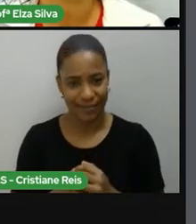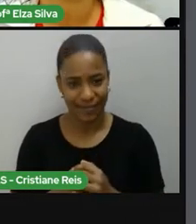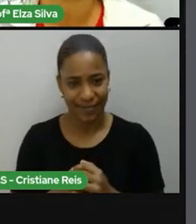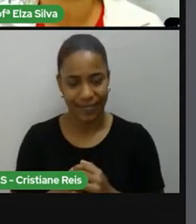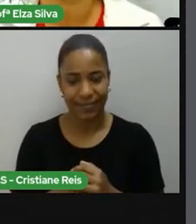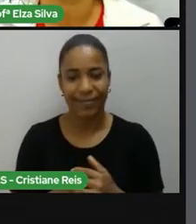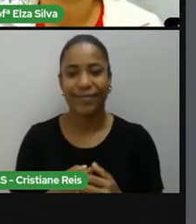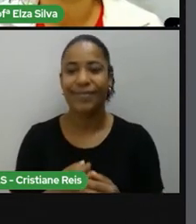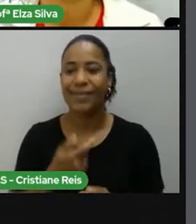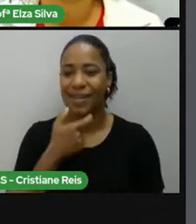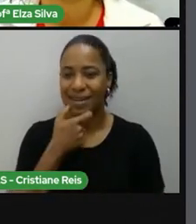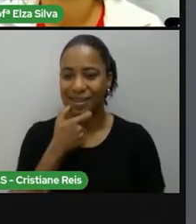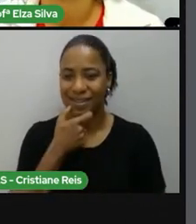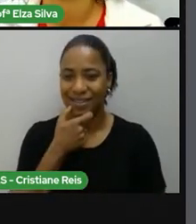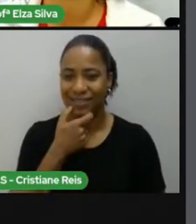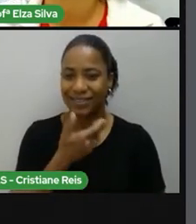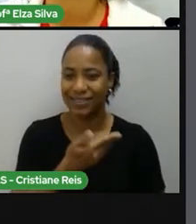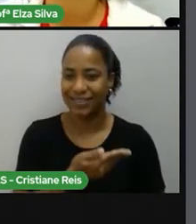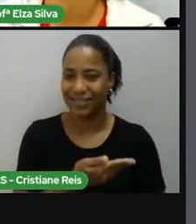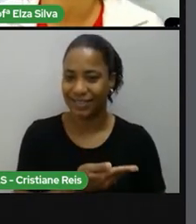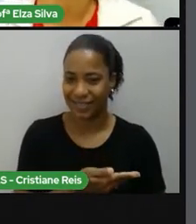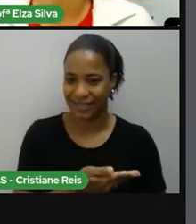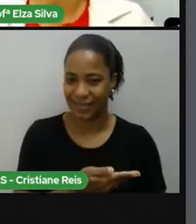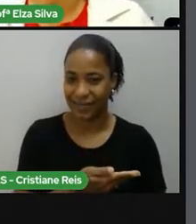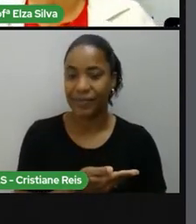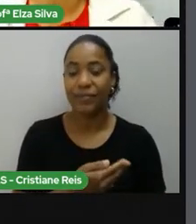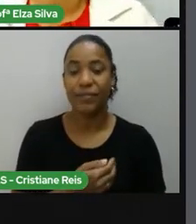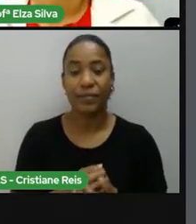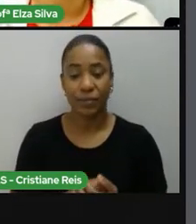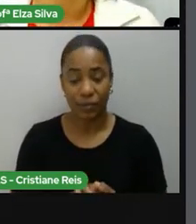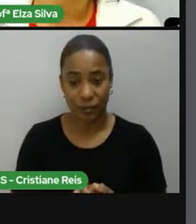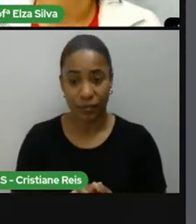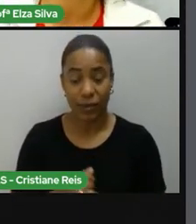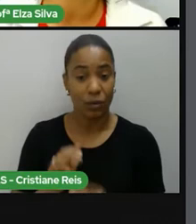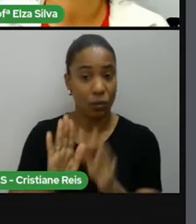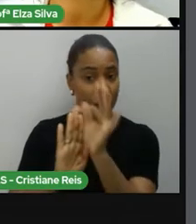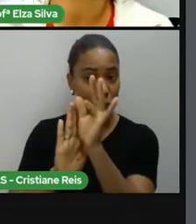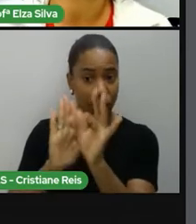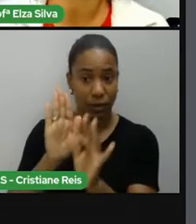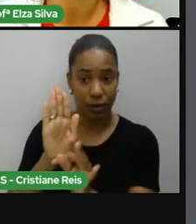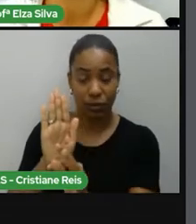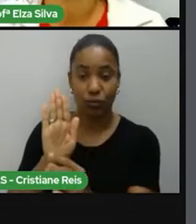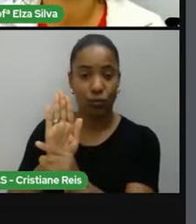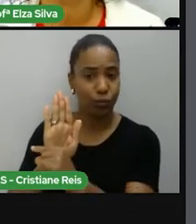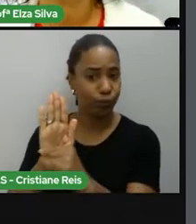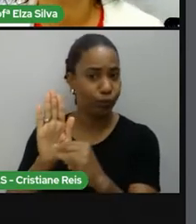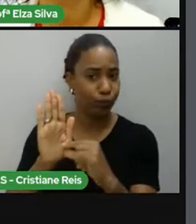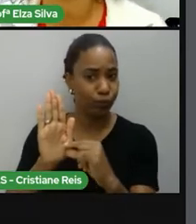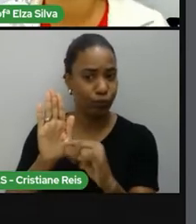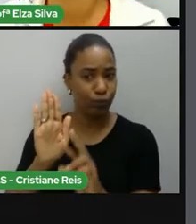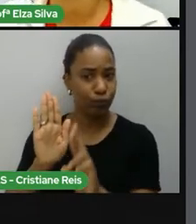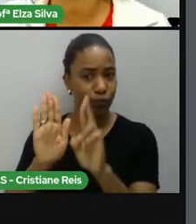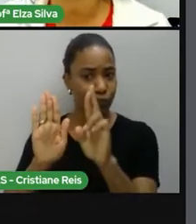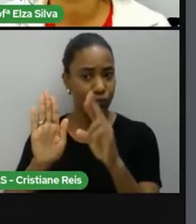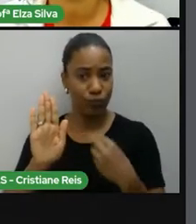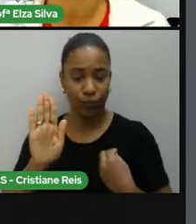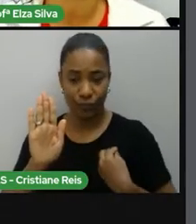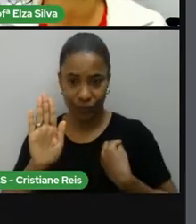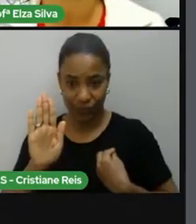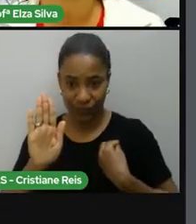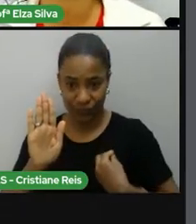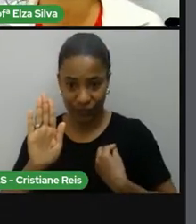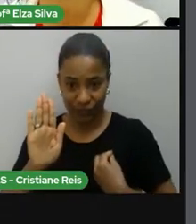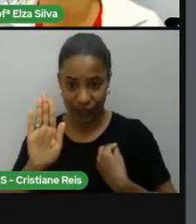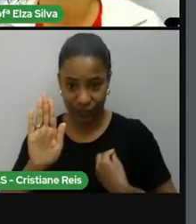parents were born. Então, lá no texto biográfico, a gente pode identificar quando e onde a